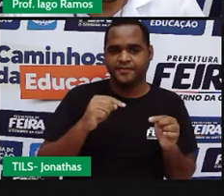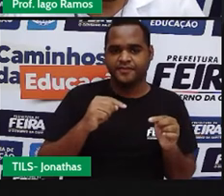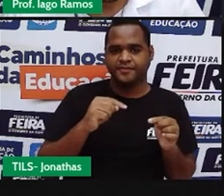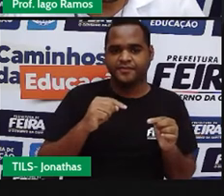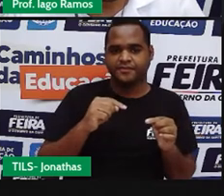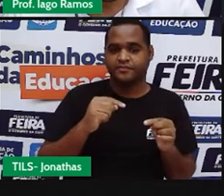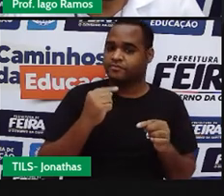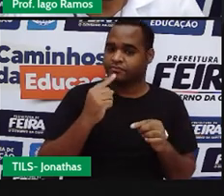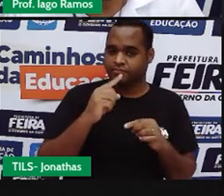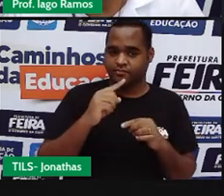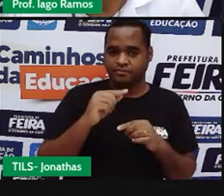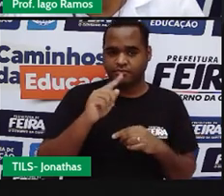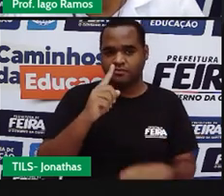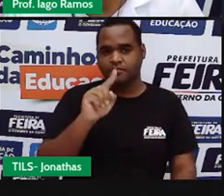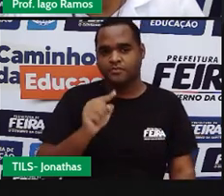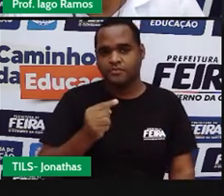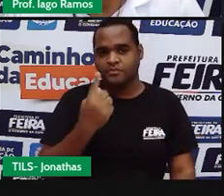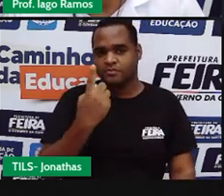1,18.